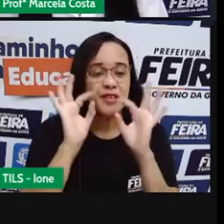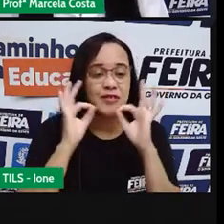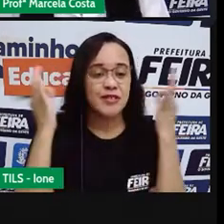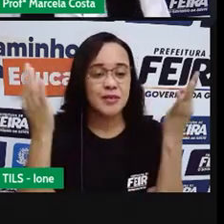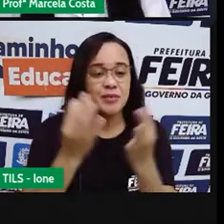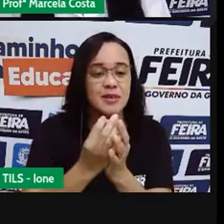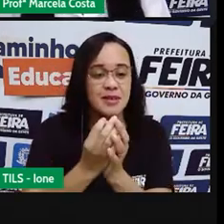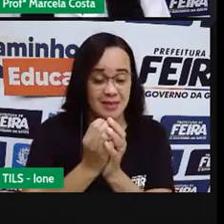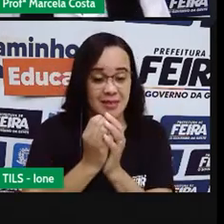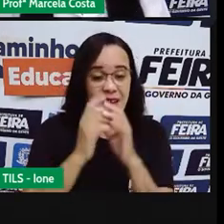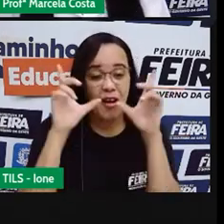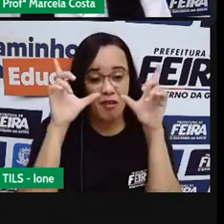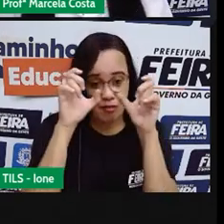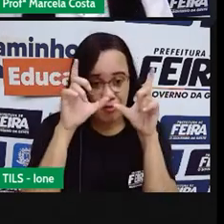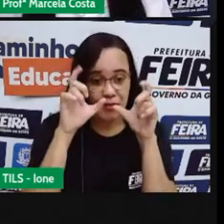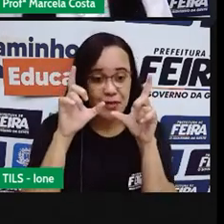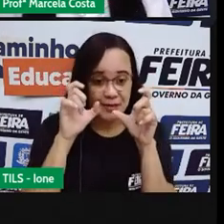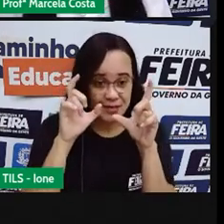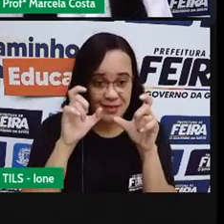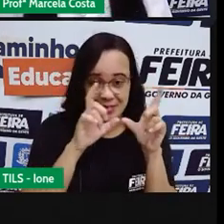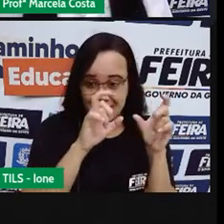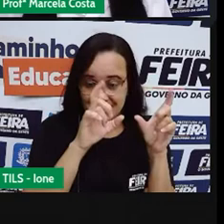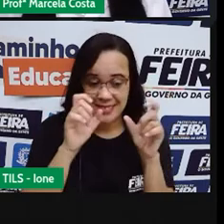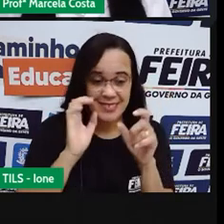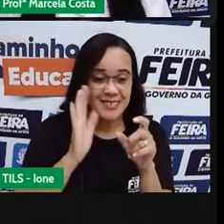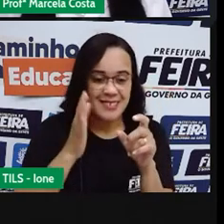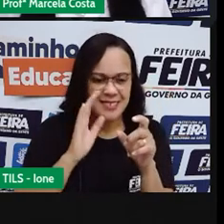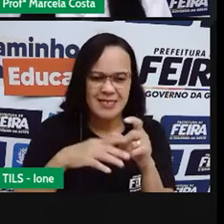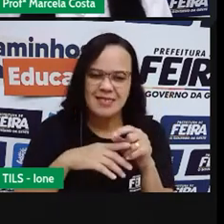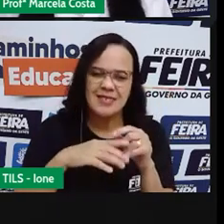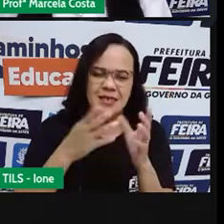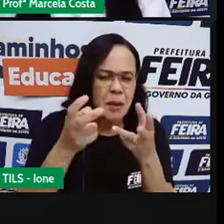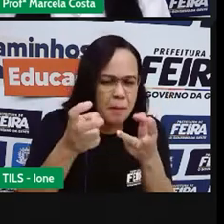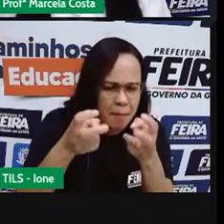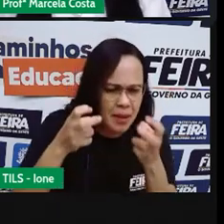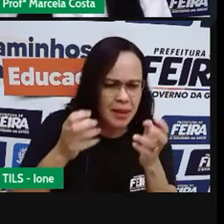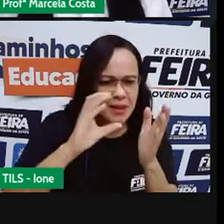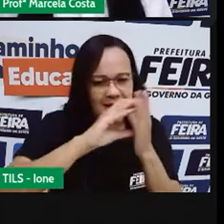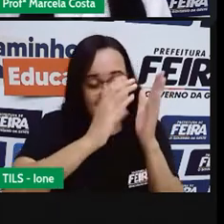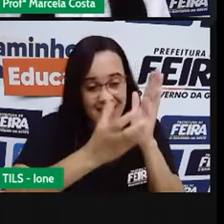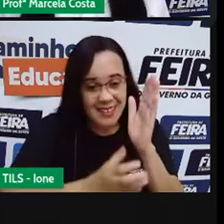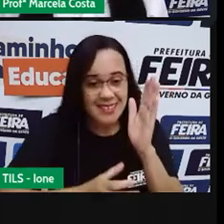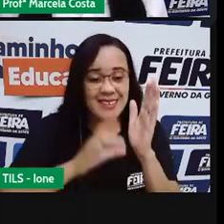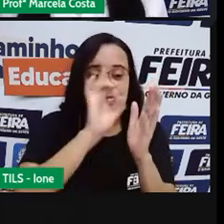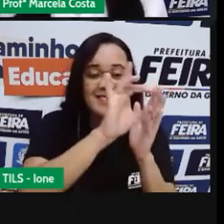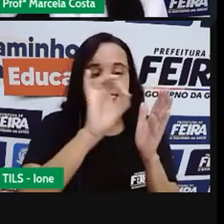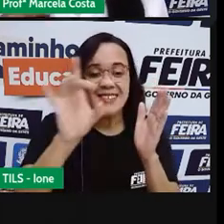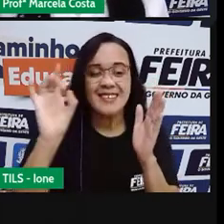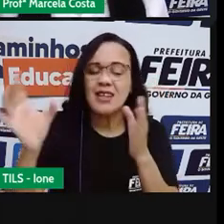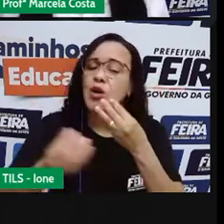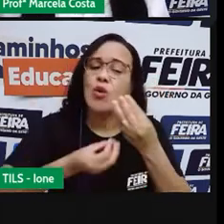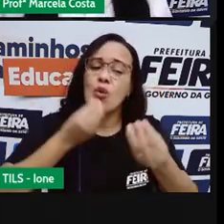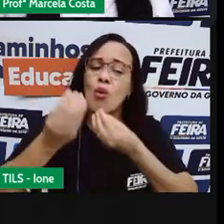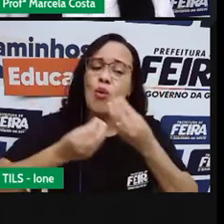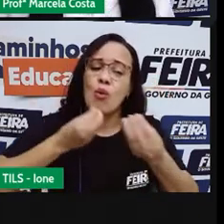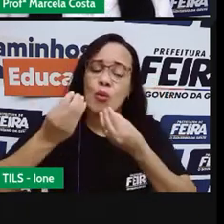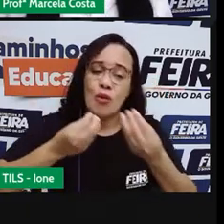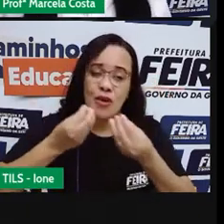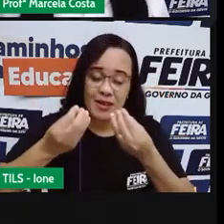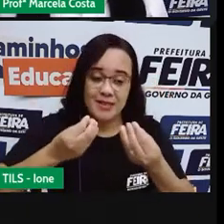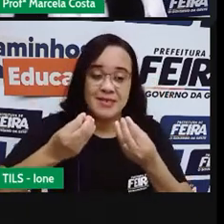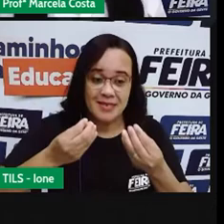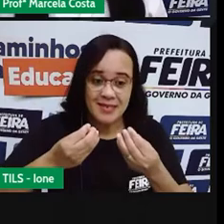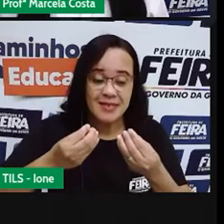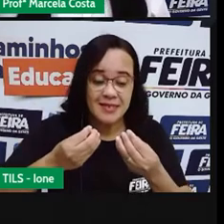Dos seus Familiares E observar As características Fínicas Pelos Semelhantes E você pode Fazer esse